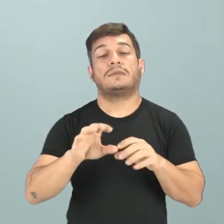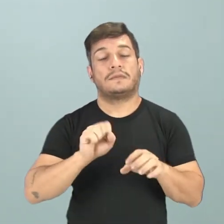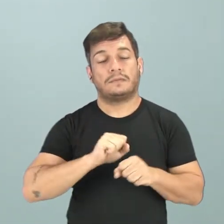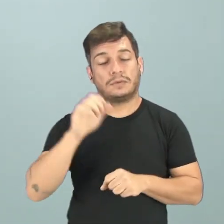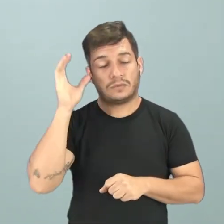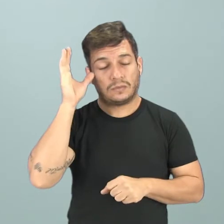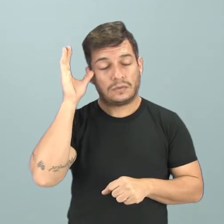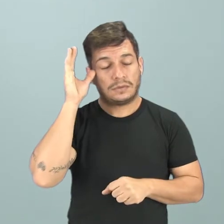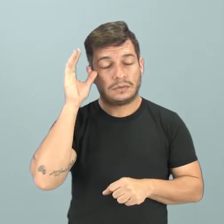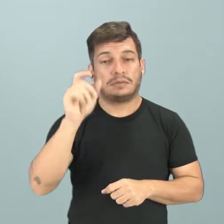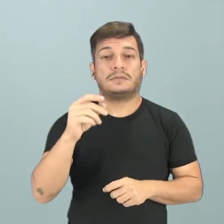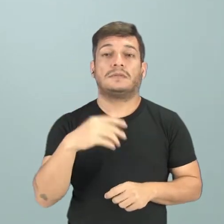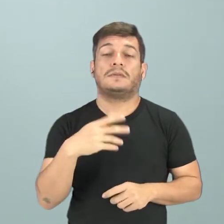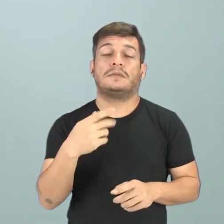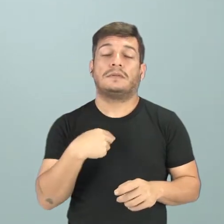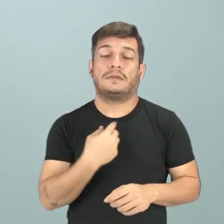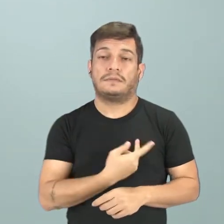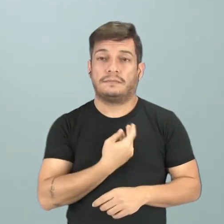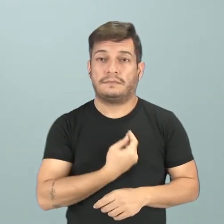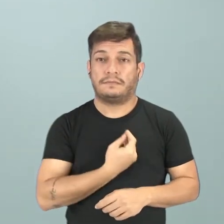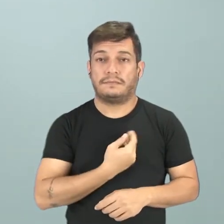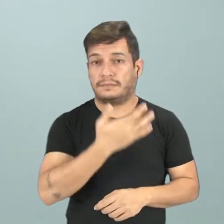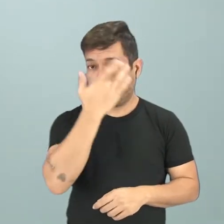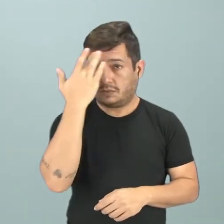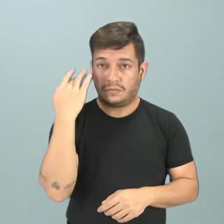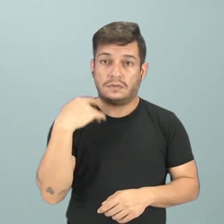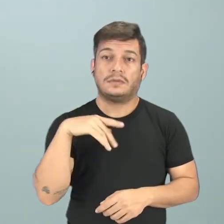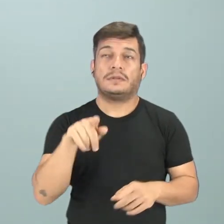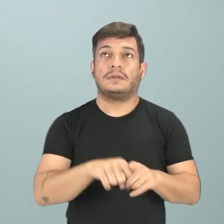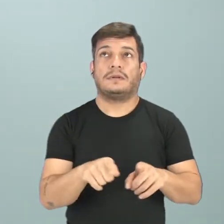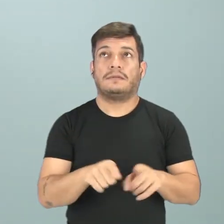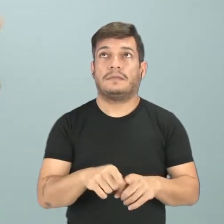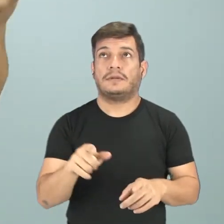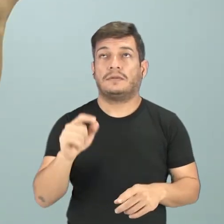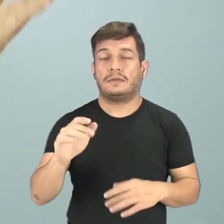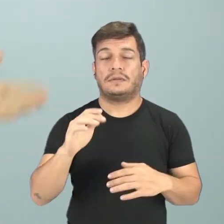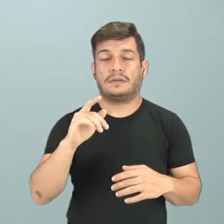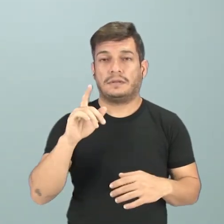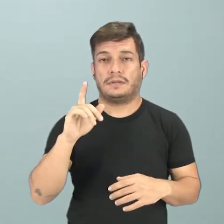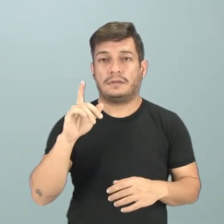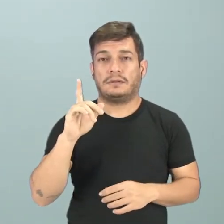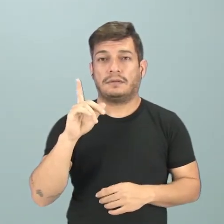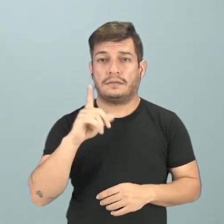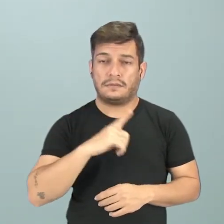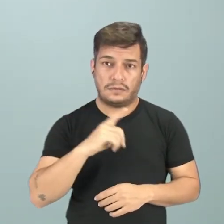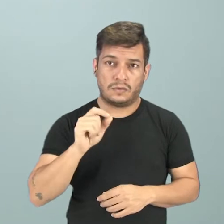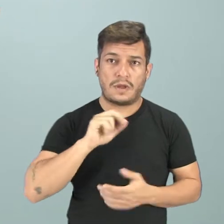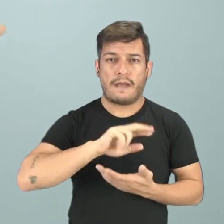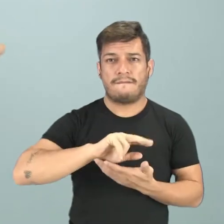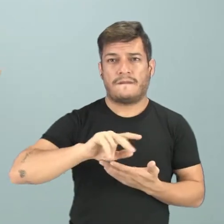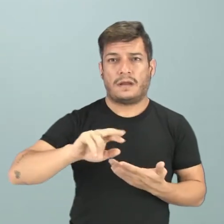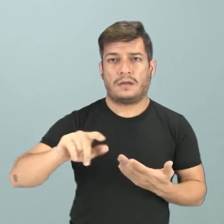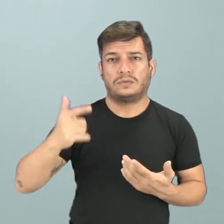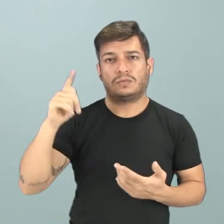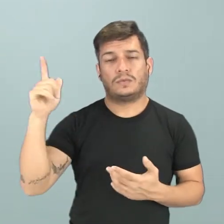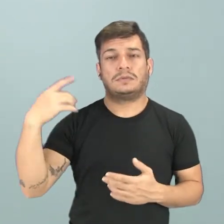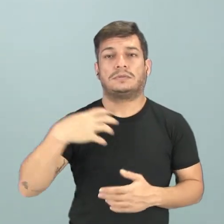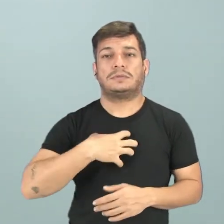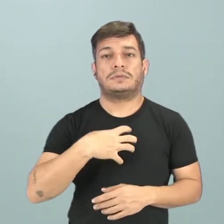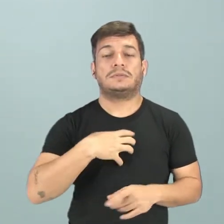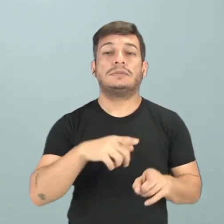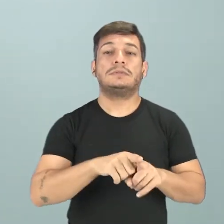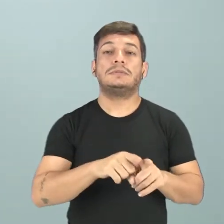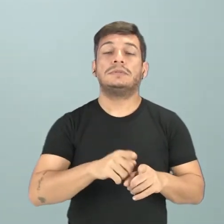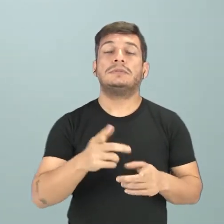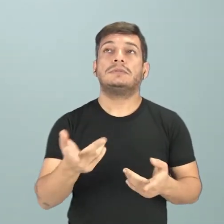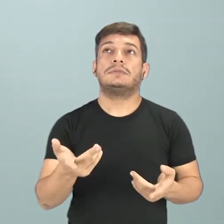ambiental por parte da pessoa, da mesma forma que eles também desencadeiam várias outras ações